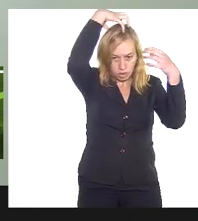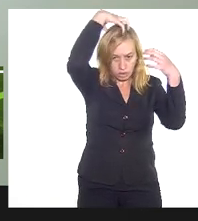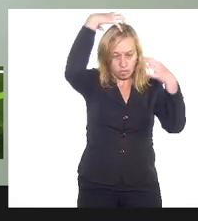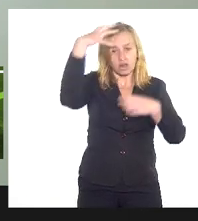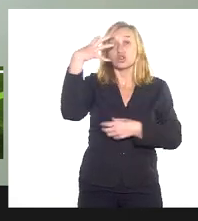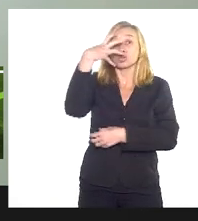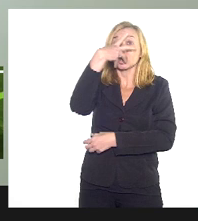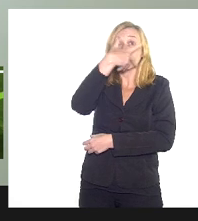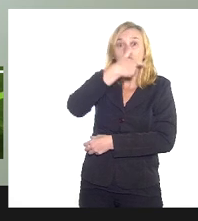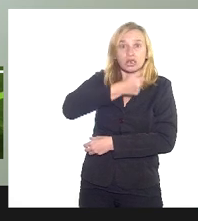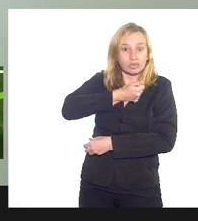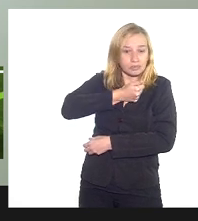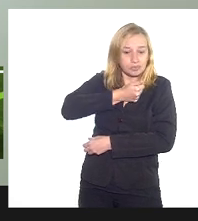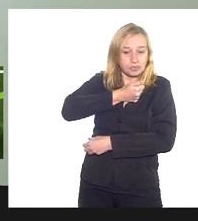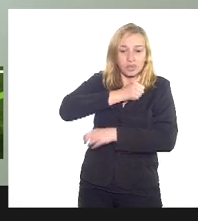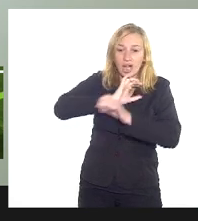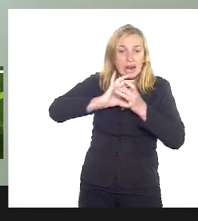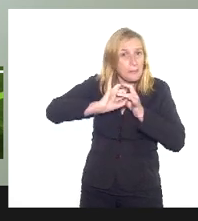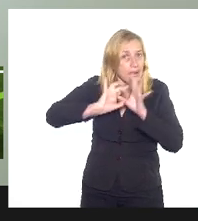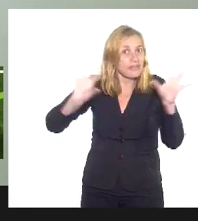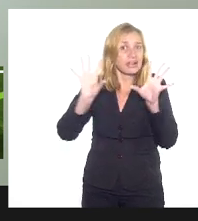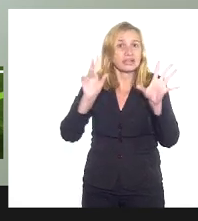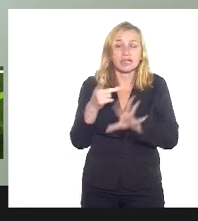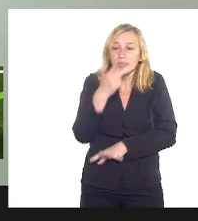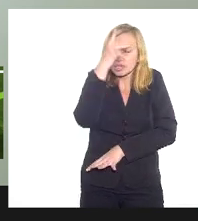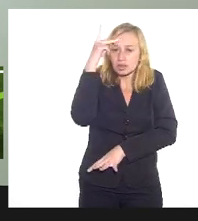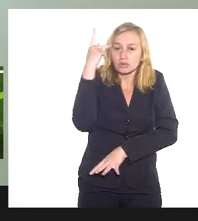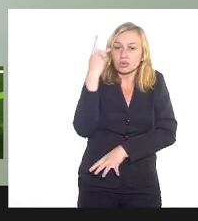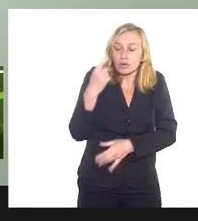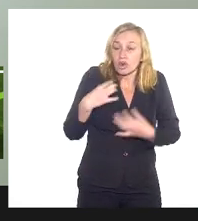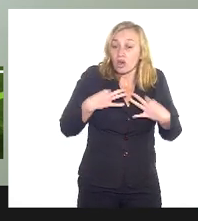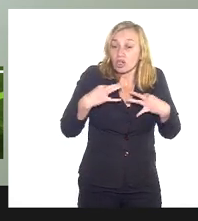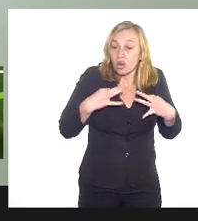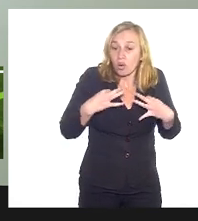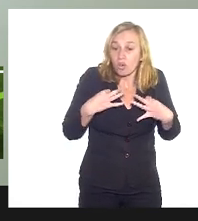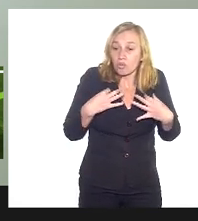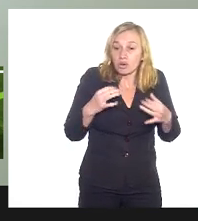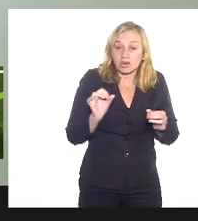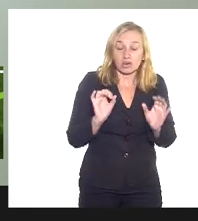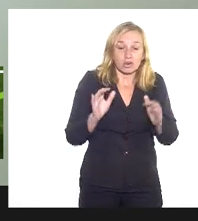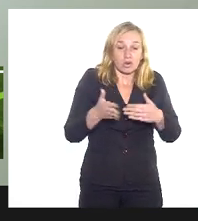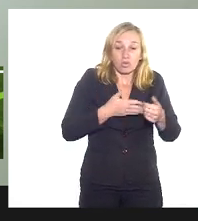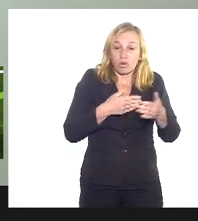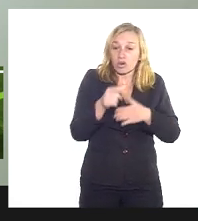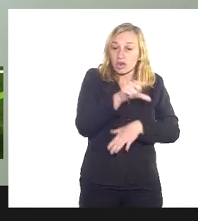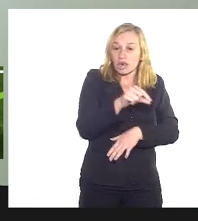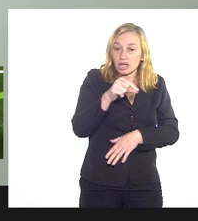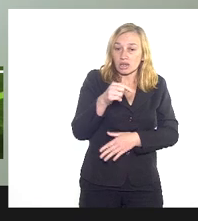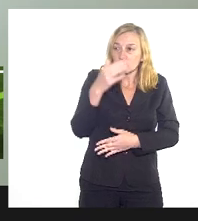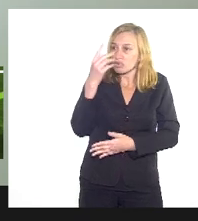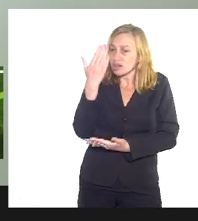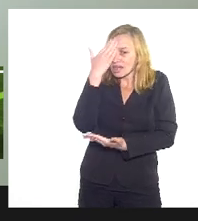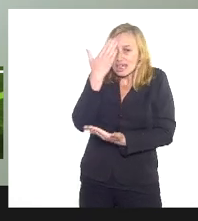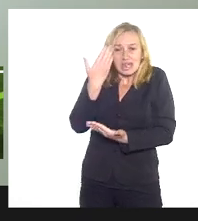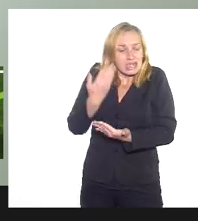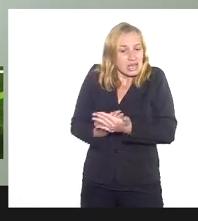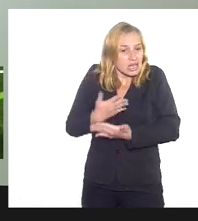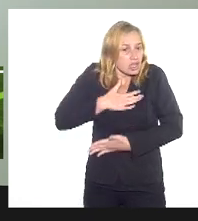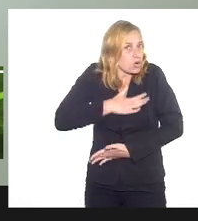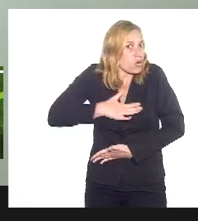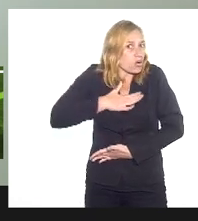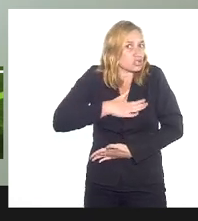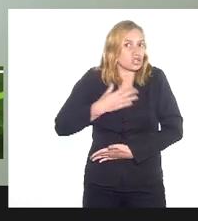e a liberdade da pessoa vestir e andar da forma que ela crê, acredita, gosta,